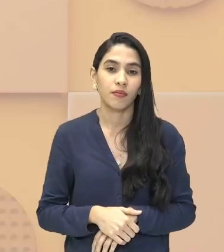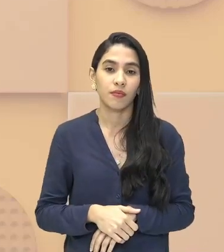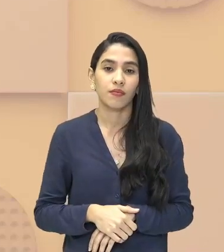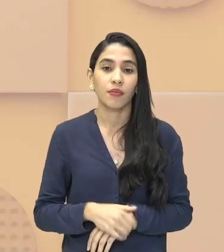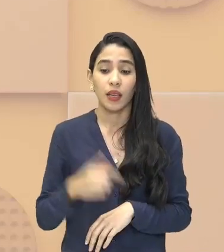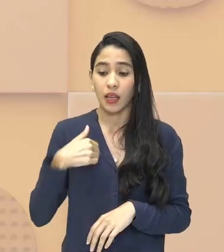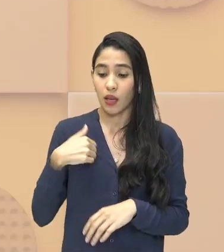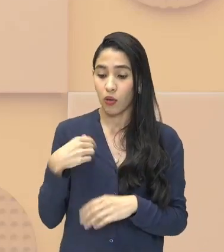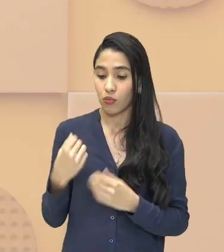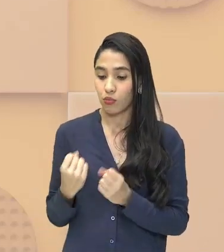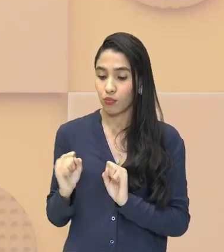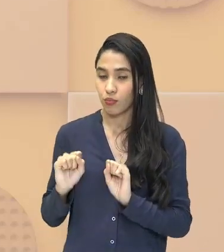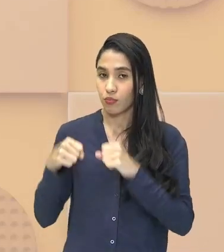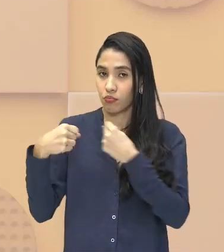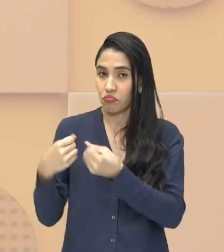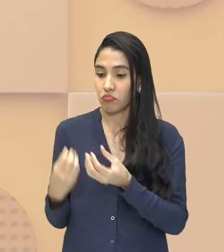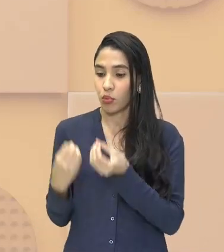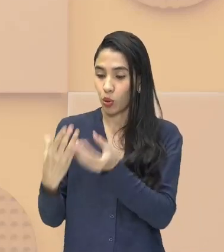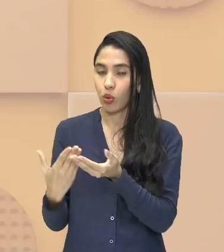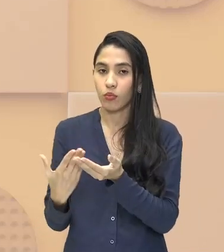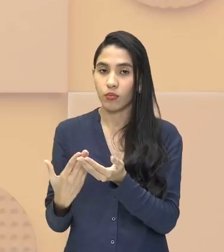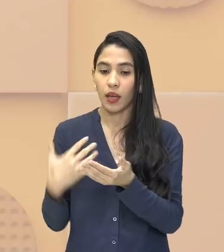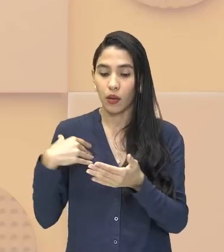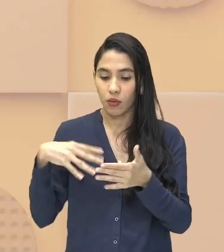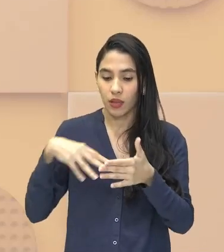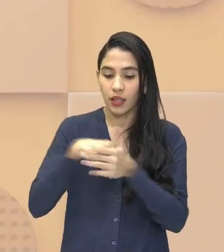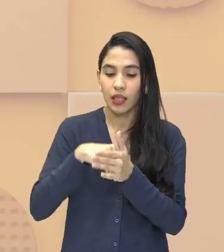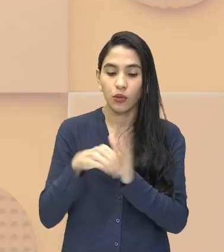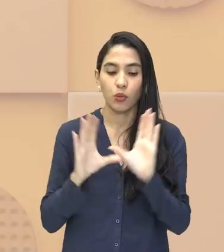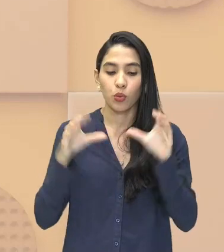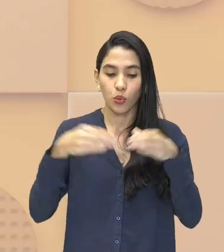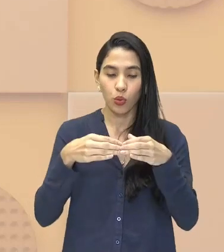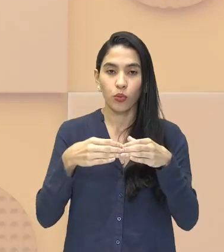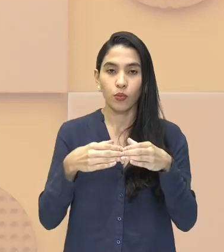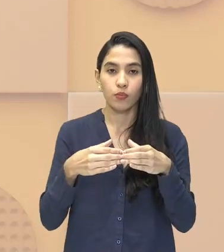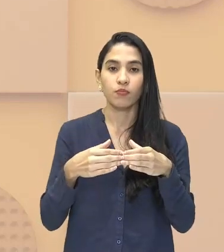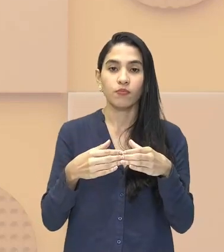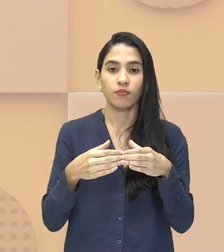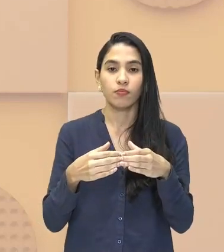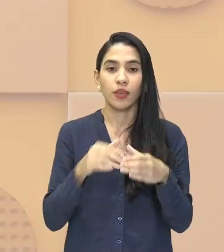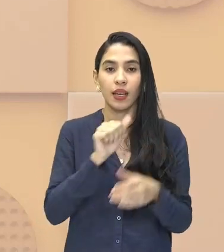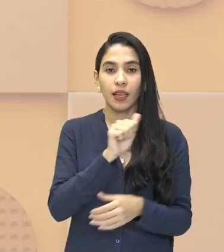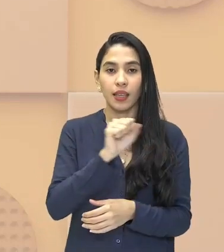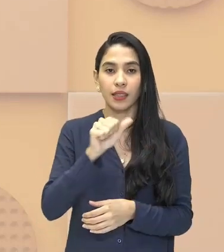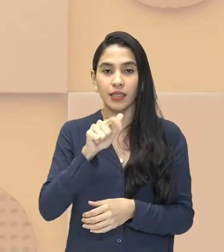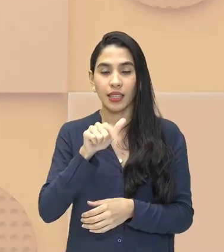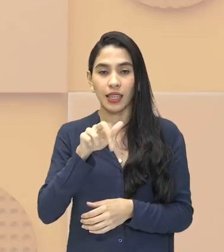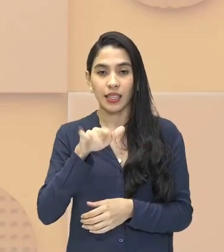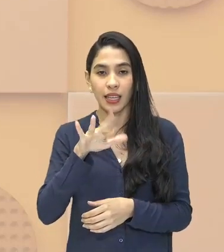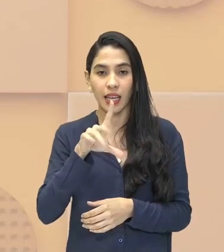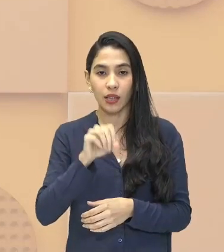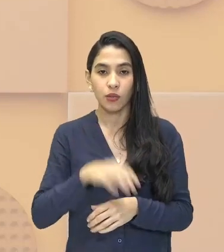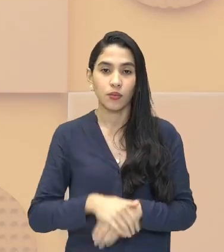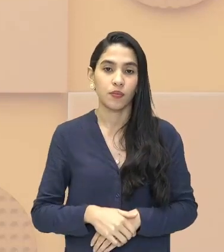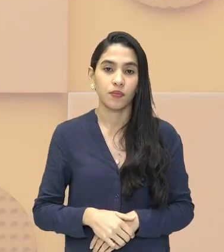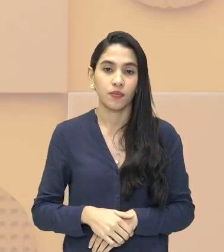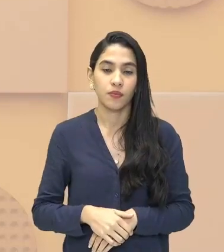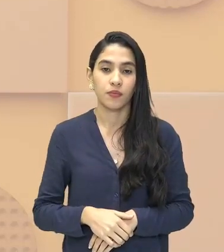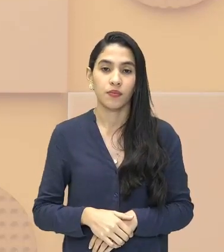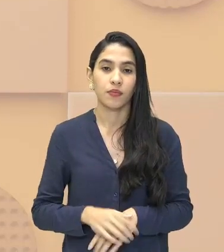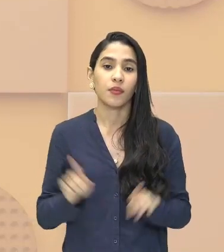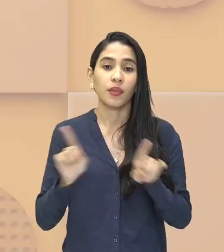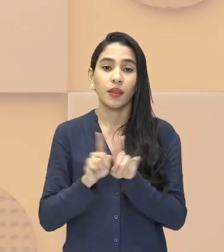trabalho, e aí logo eu estou inserida dentro daquele grupo de pessoas que se chamam assalariados. Ok? Vamos